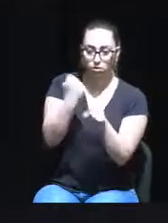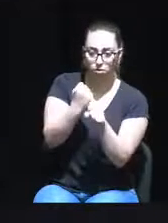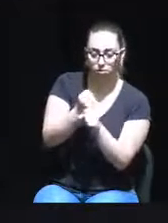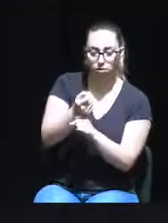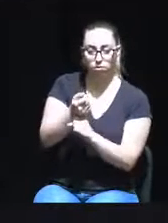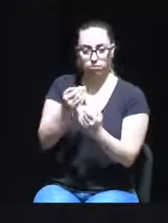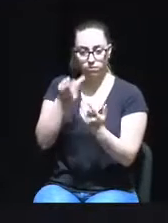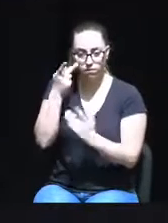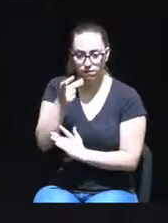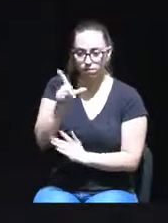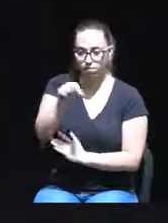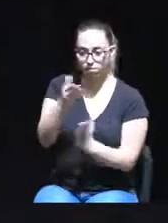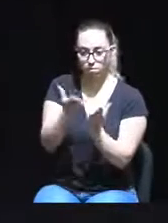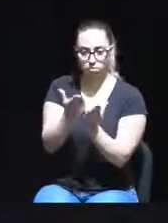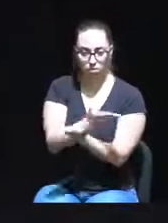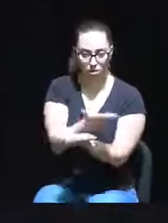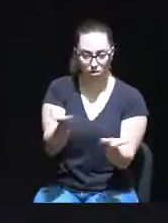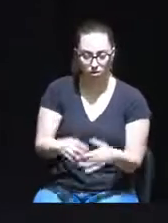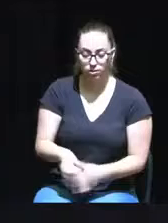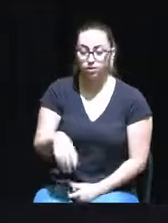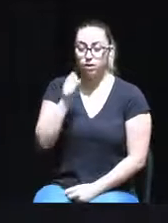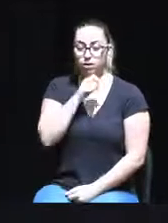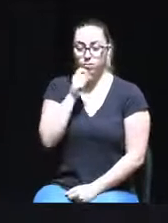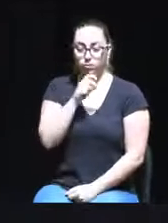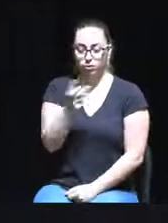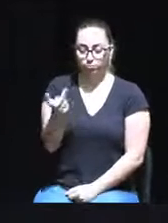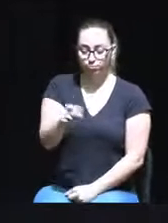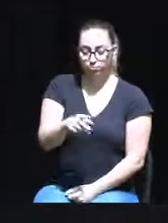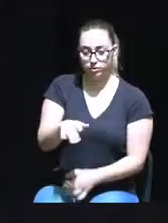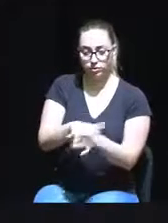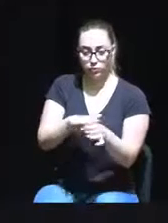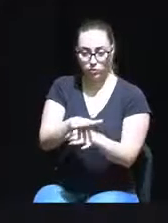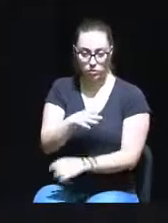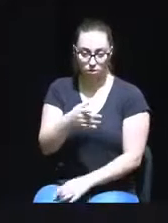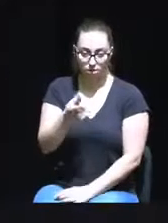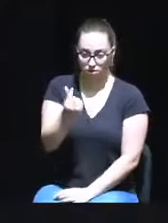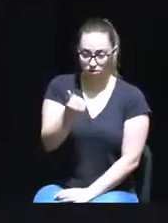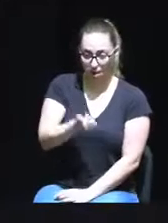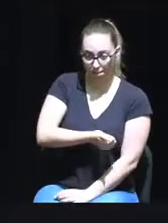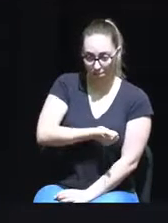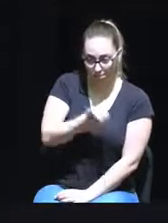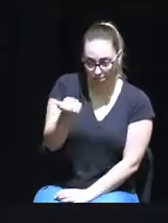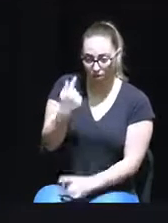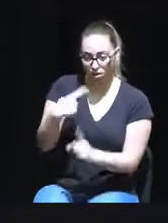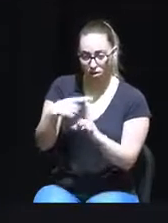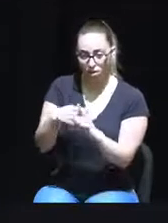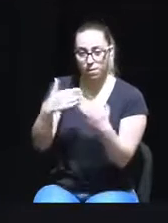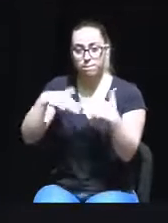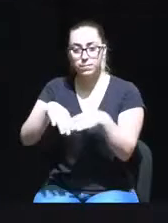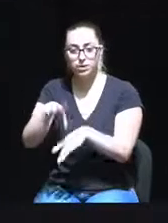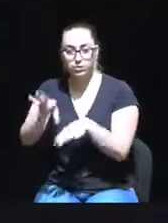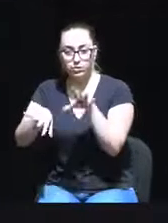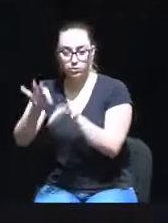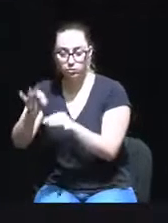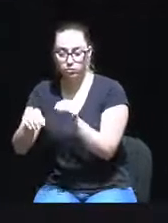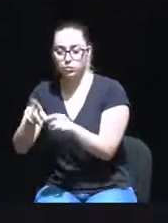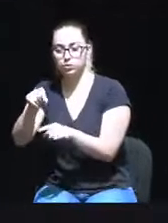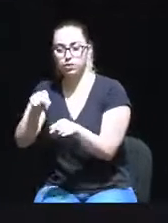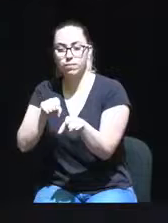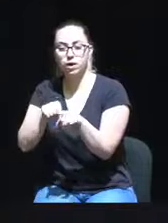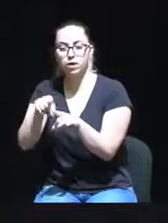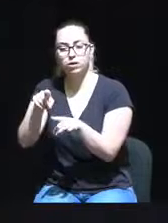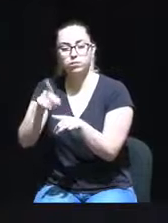estudam. Ou seja, poderemos assistir a uma situação financeira favorável, mas suportada por opções e prioridades